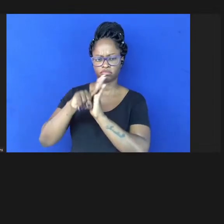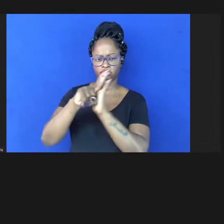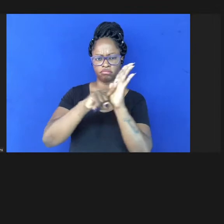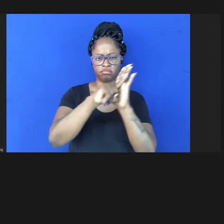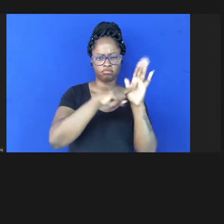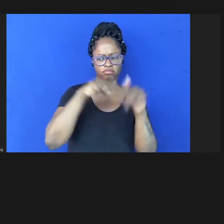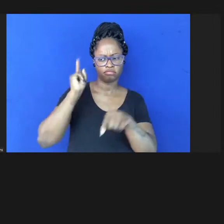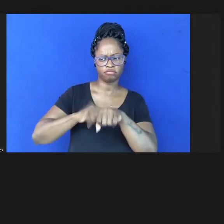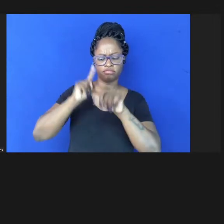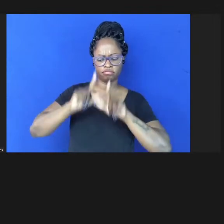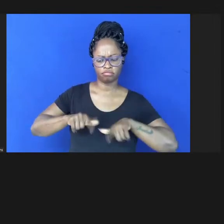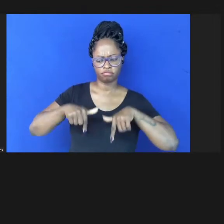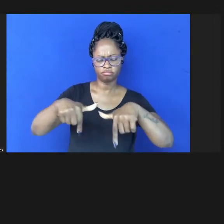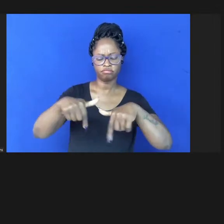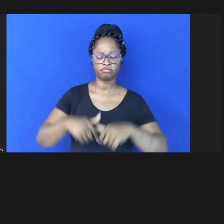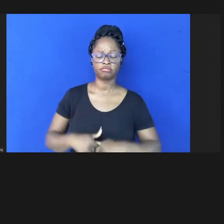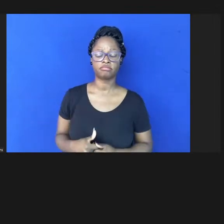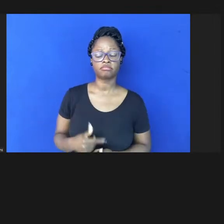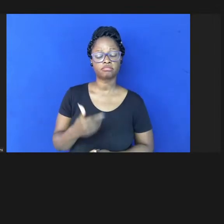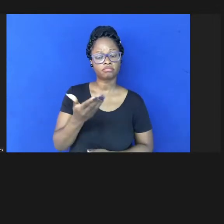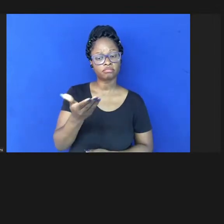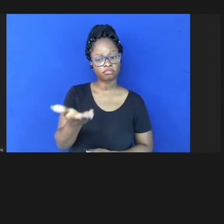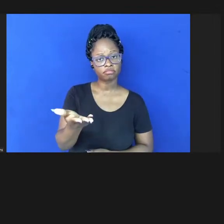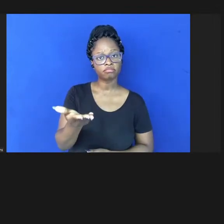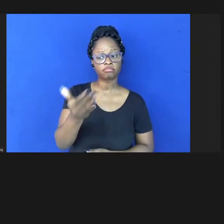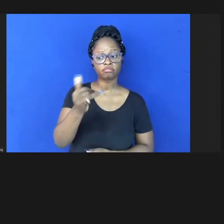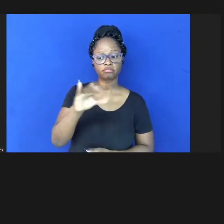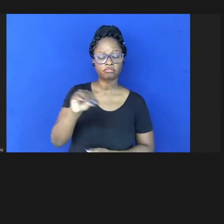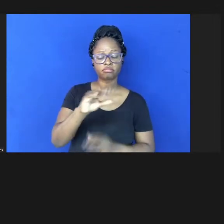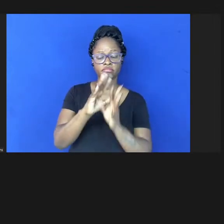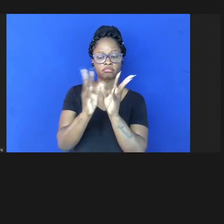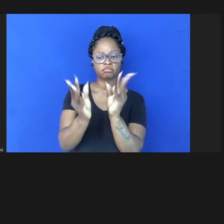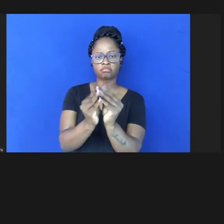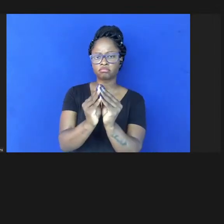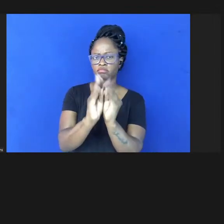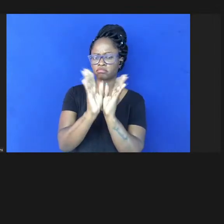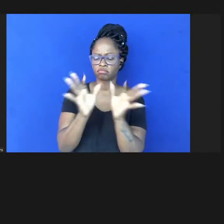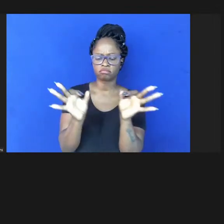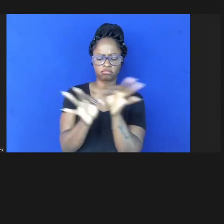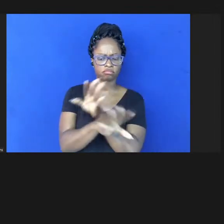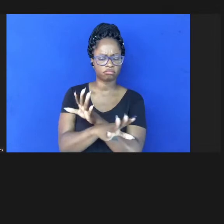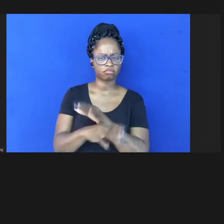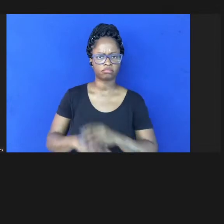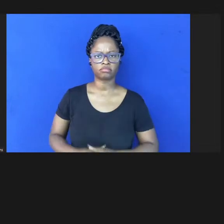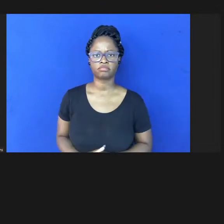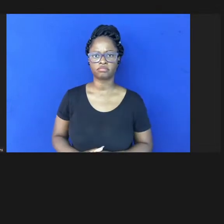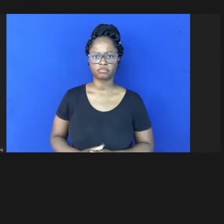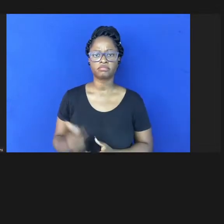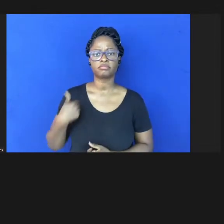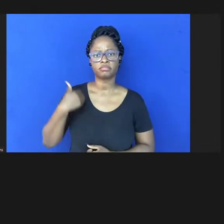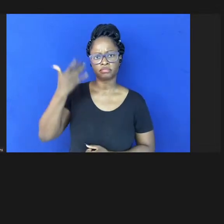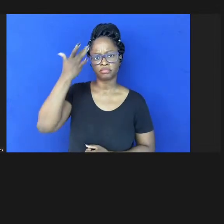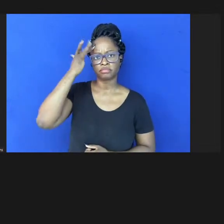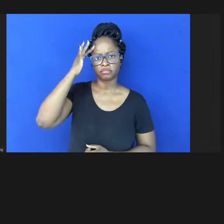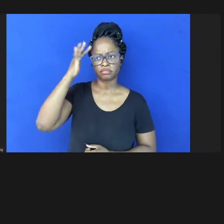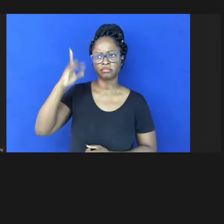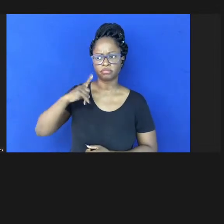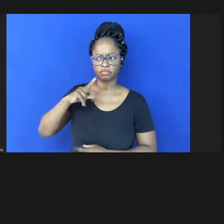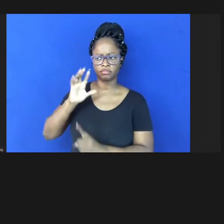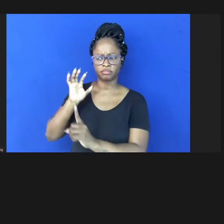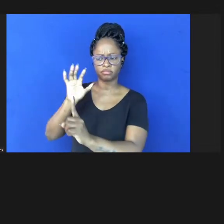e isso já foi compreendido e eu acho que haverá consequências